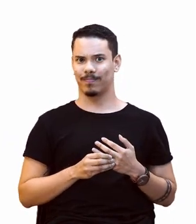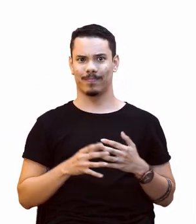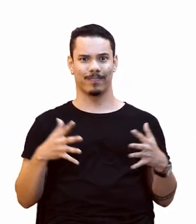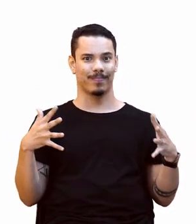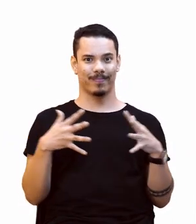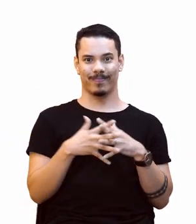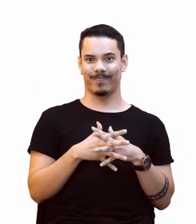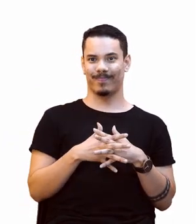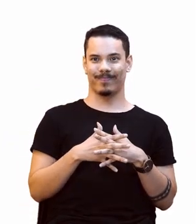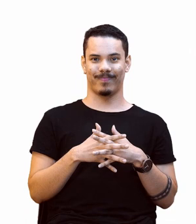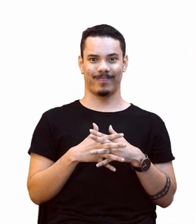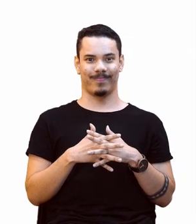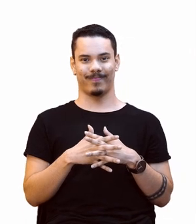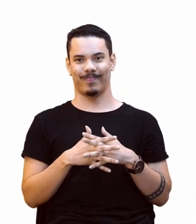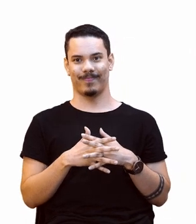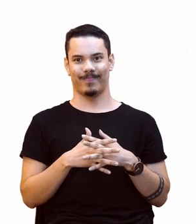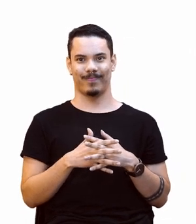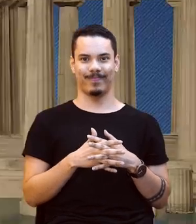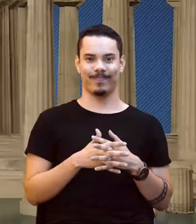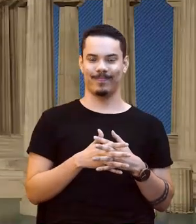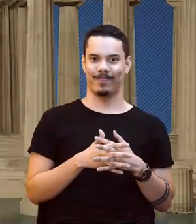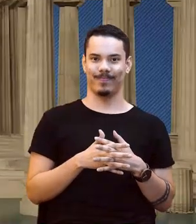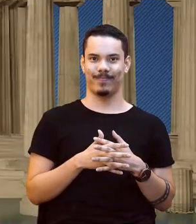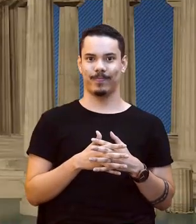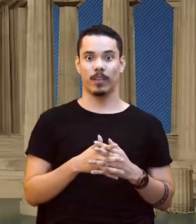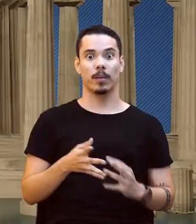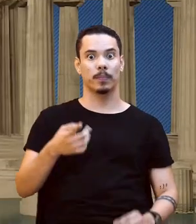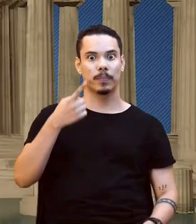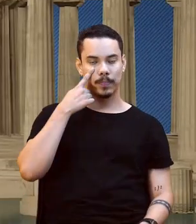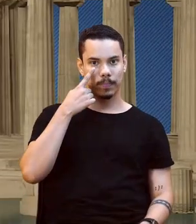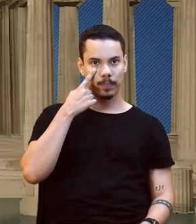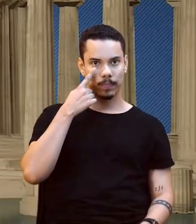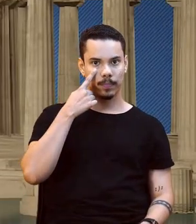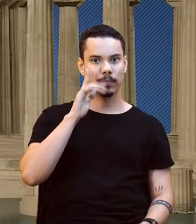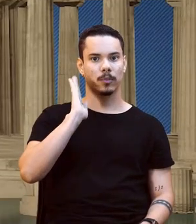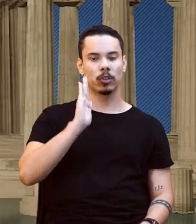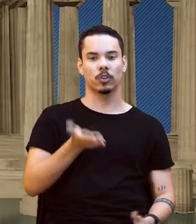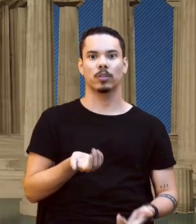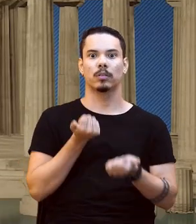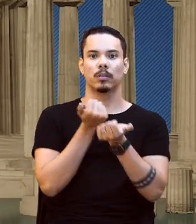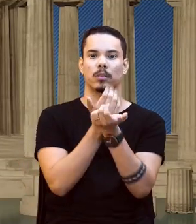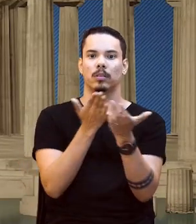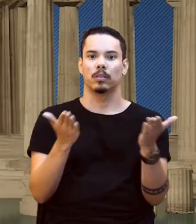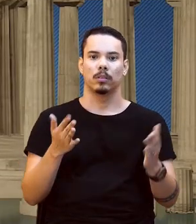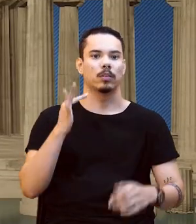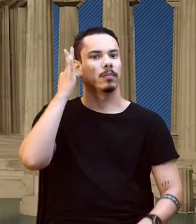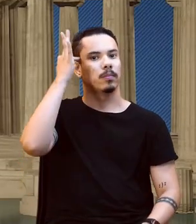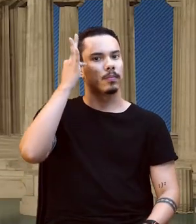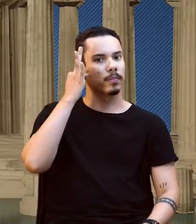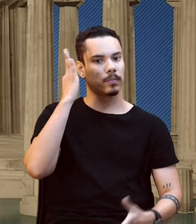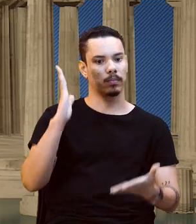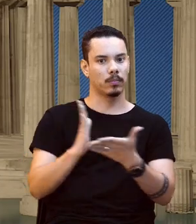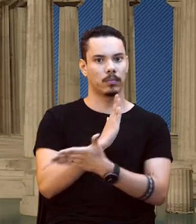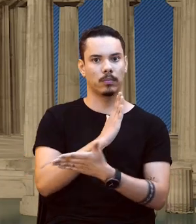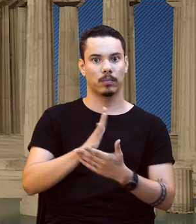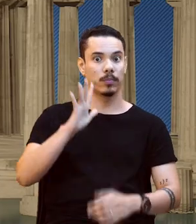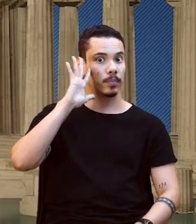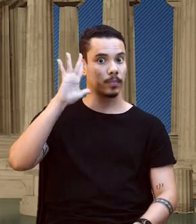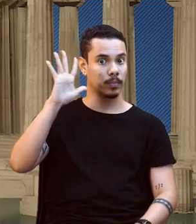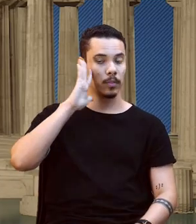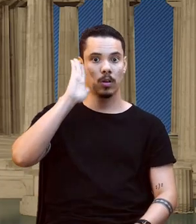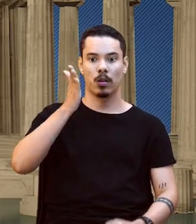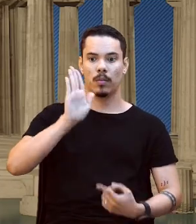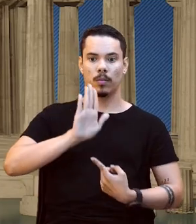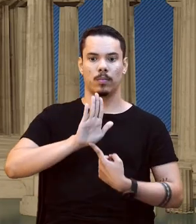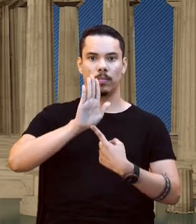vai... E aí, gente, veja bem, foi posto que os filósofos e alguns pensadores apresentam a Terra